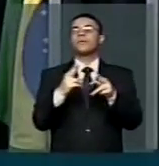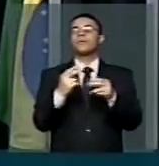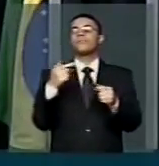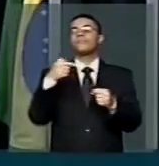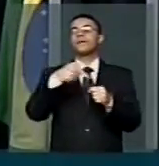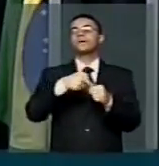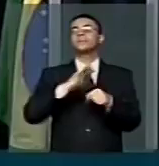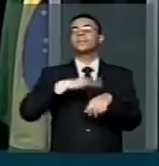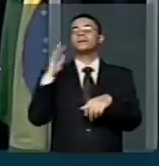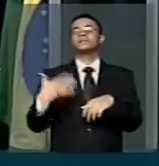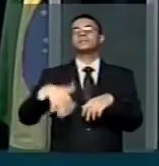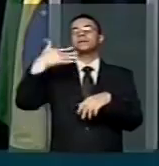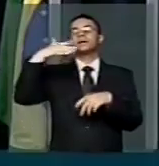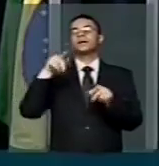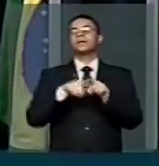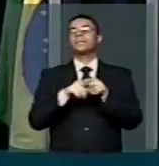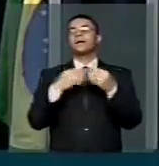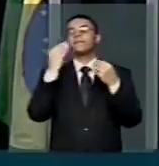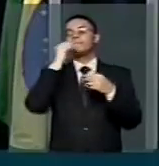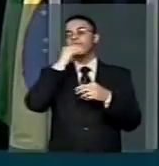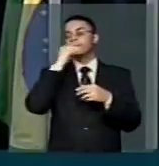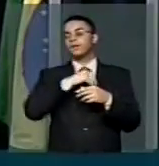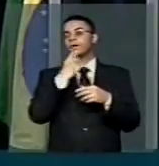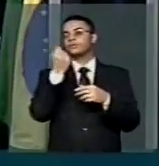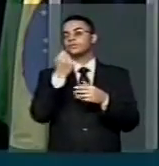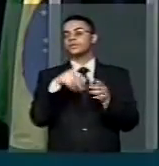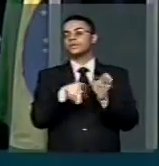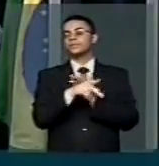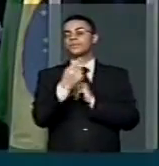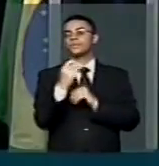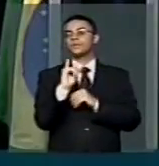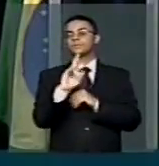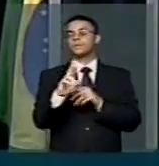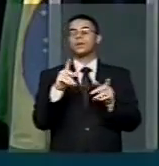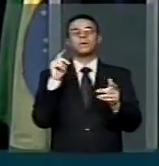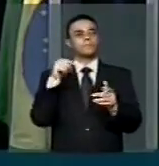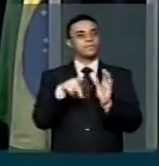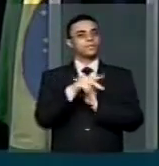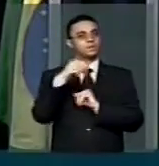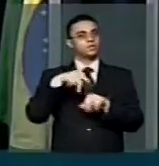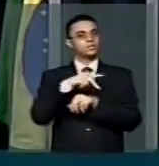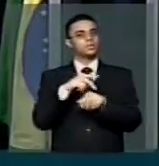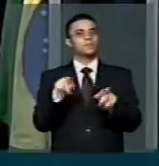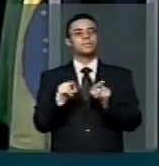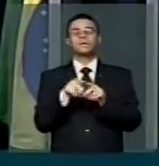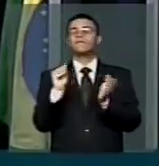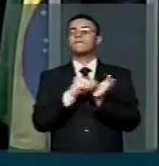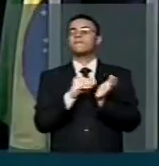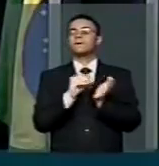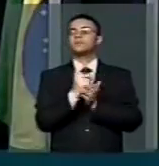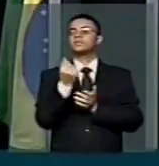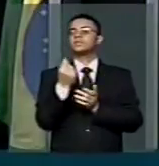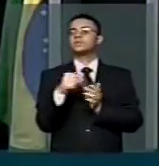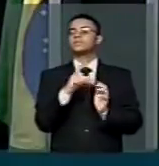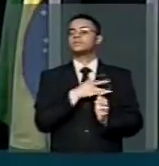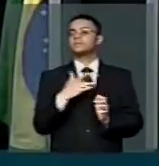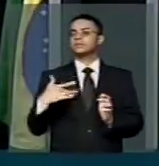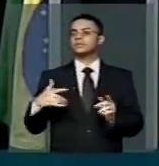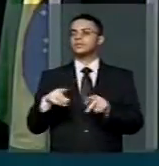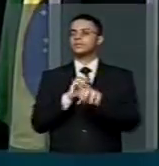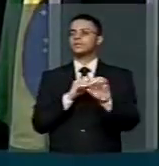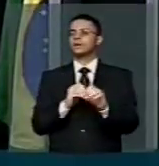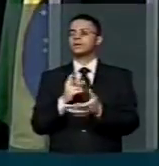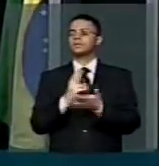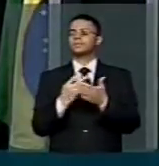fragilização das divisas e das receitas do país, vem na falta de recursos para a saúde, para a educação e assim por